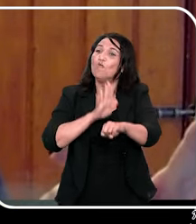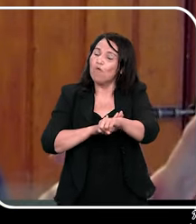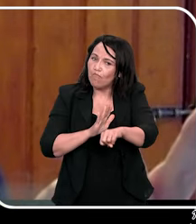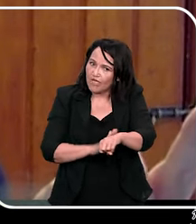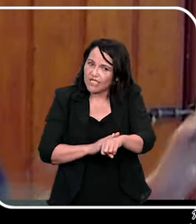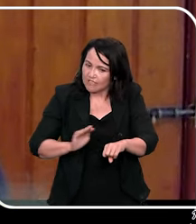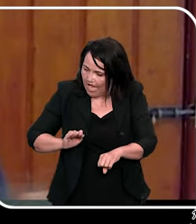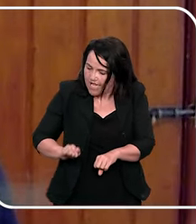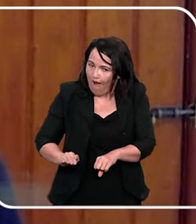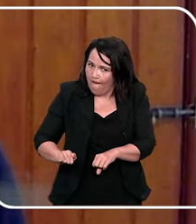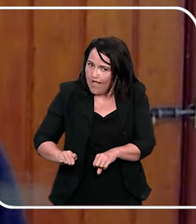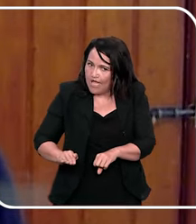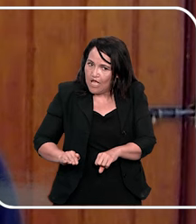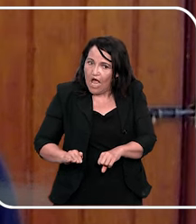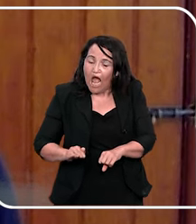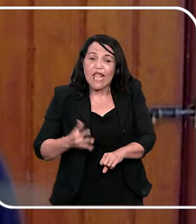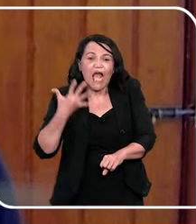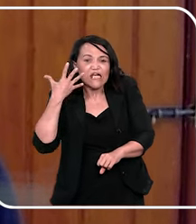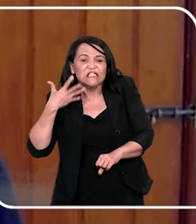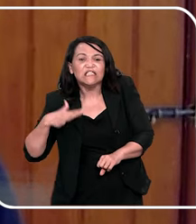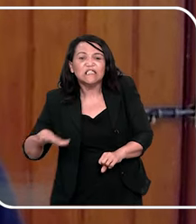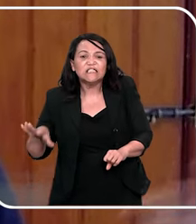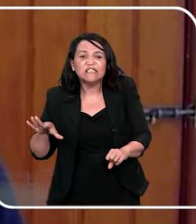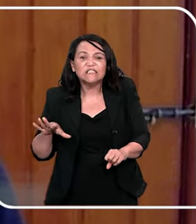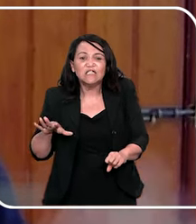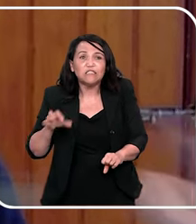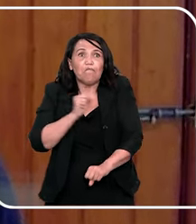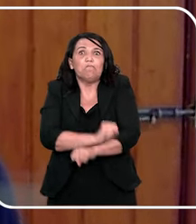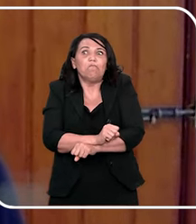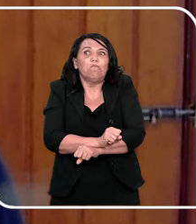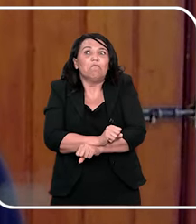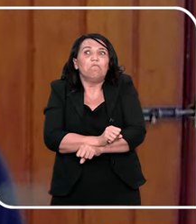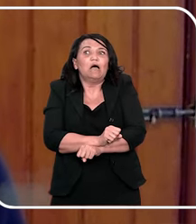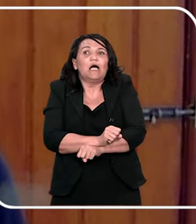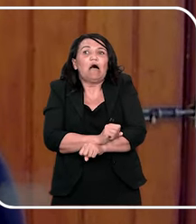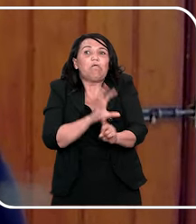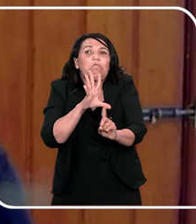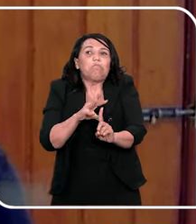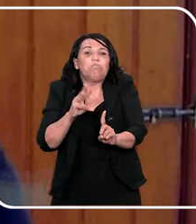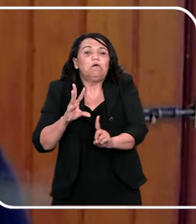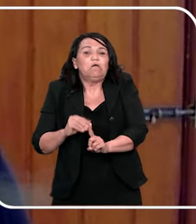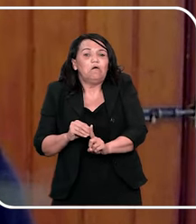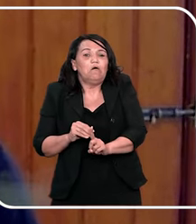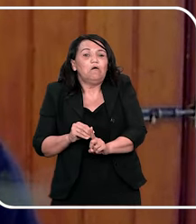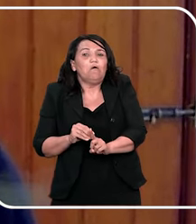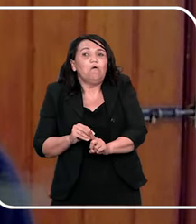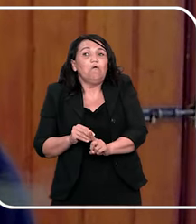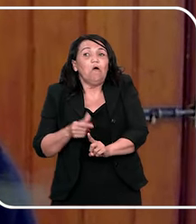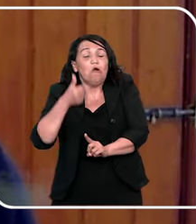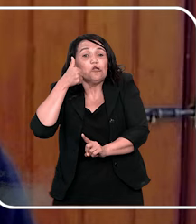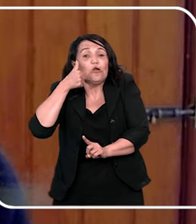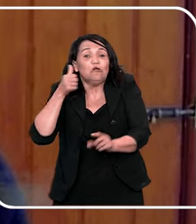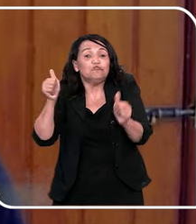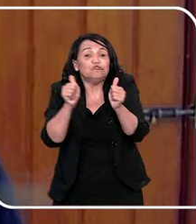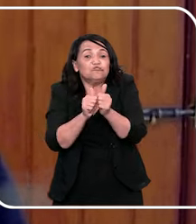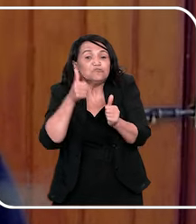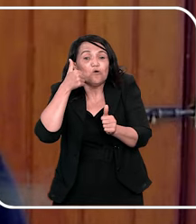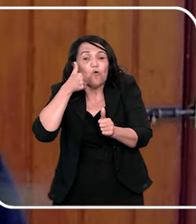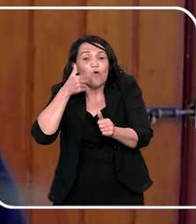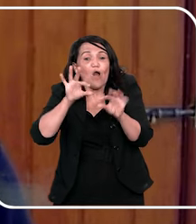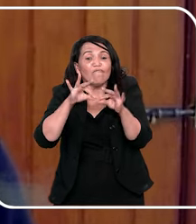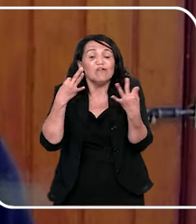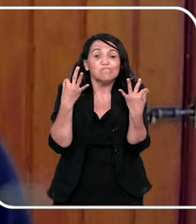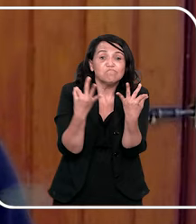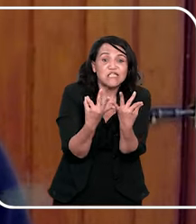momento e a criança está ali, barulho, todo mundo conversando, ela está ali paralisada, sendo abusada com os pais no banco da frente do